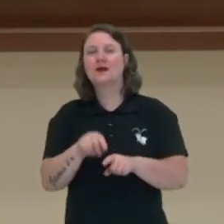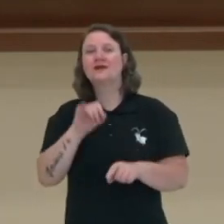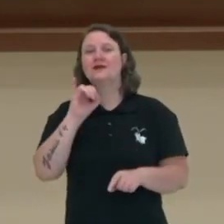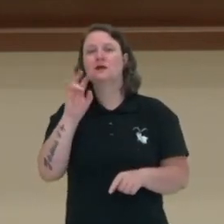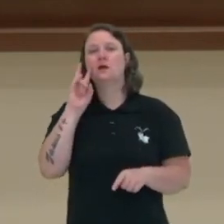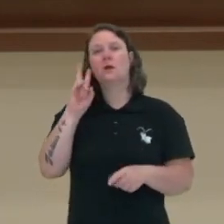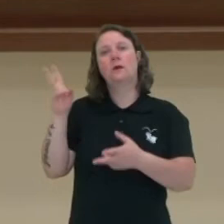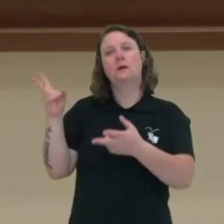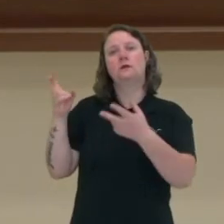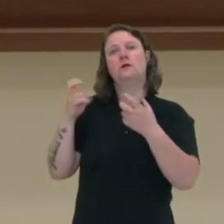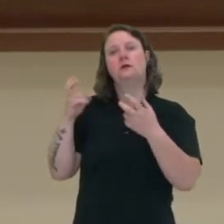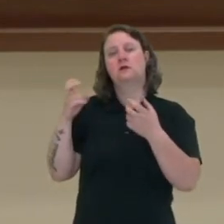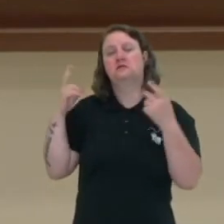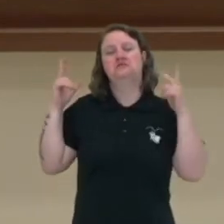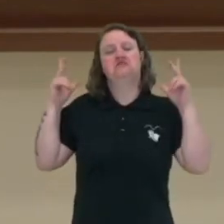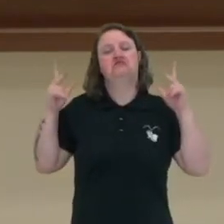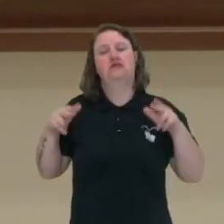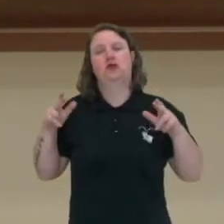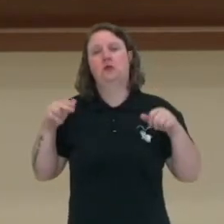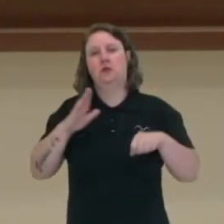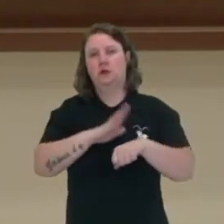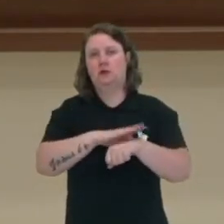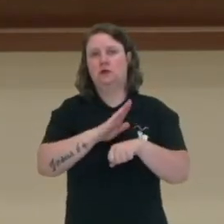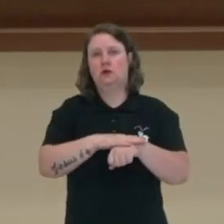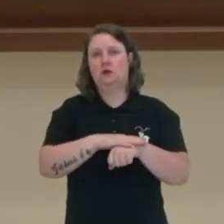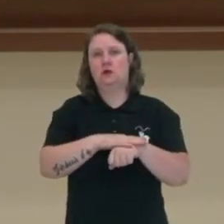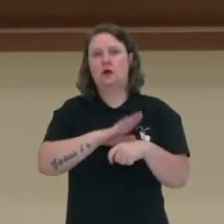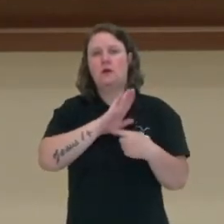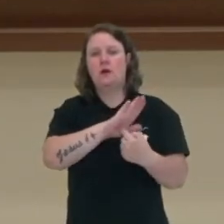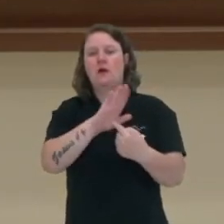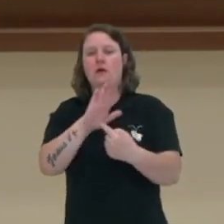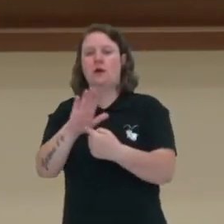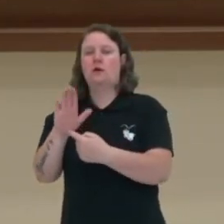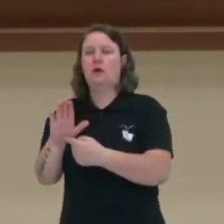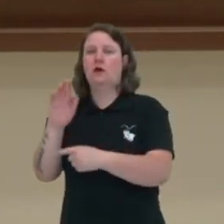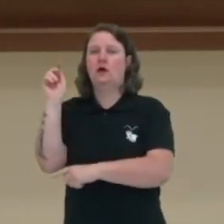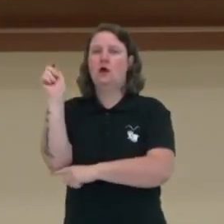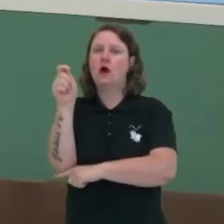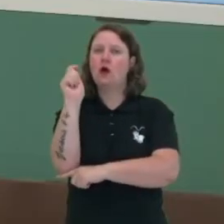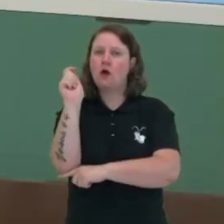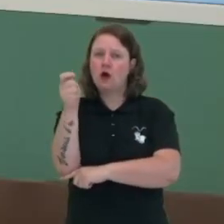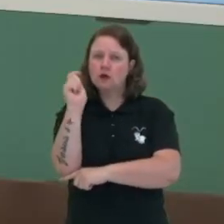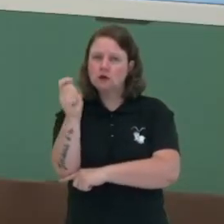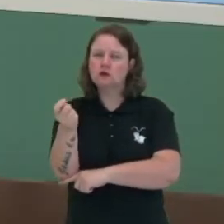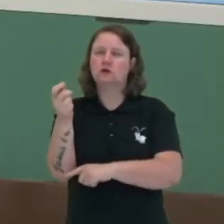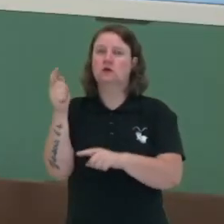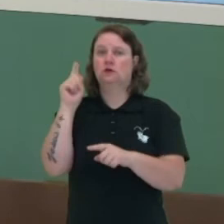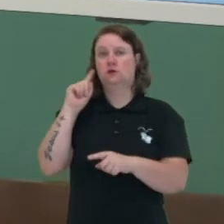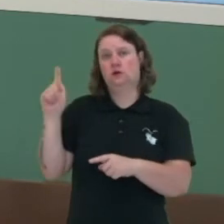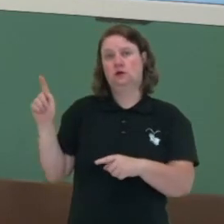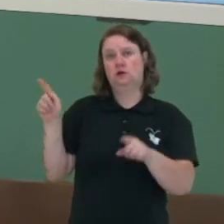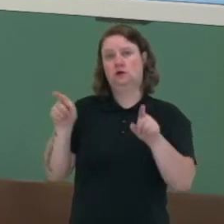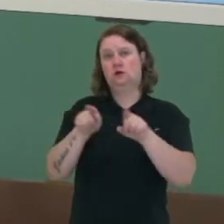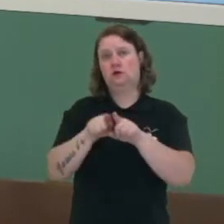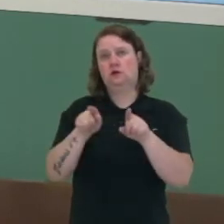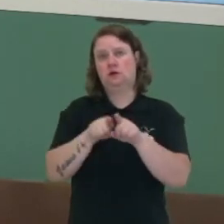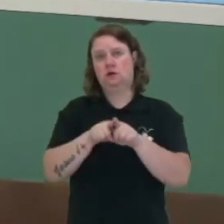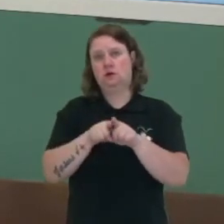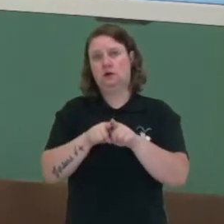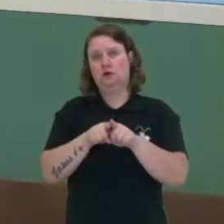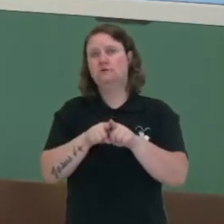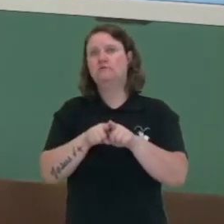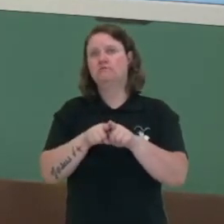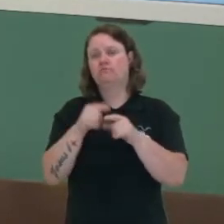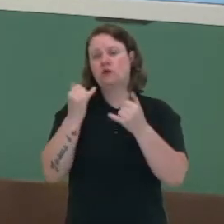observar, é a mesma época que aparece em outros lugares. Na Argentina, destacado aqui, também não foi diferente.